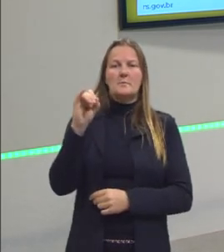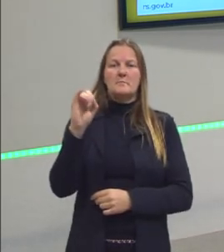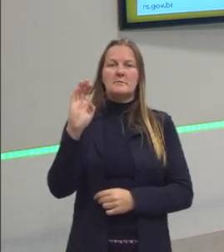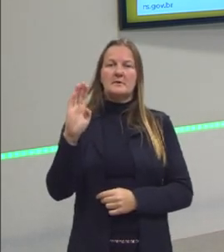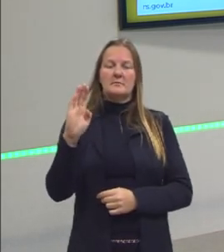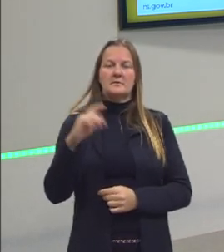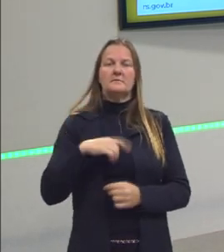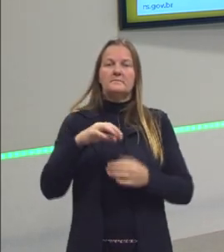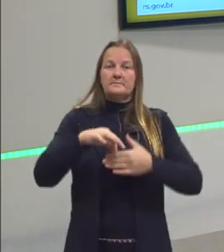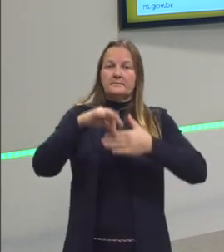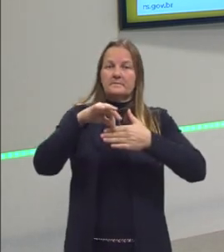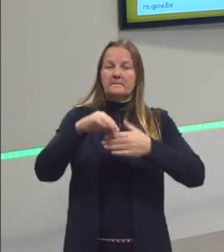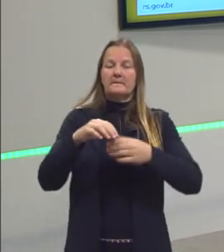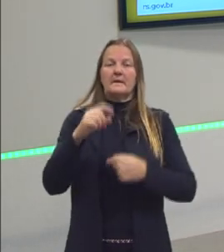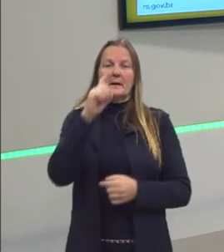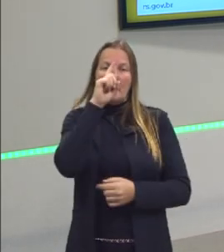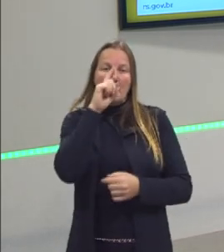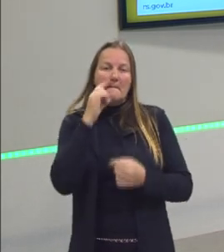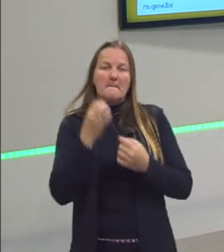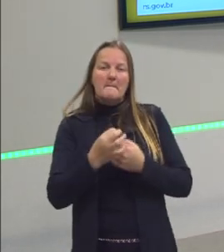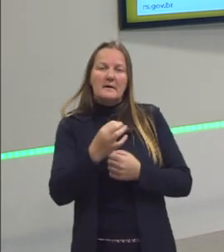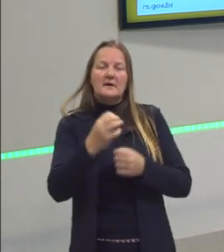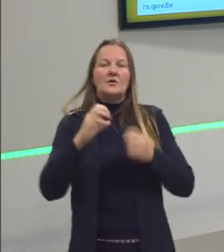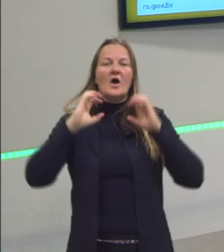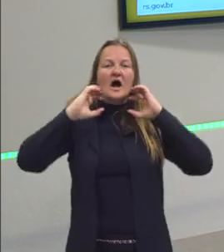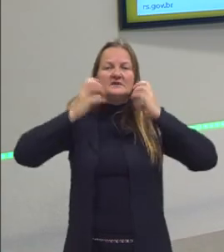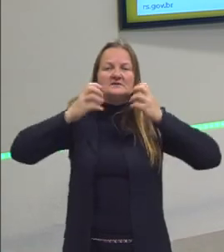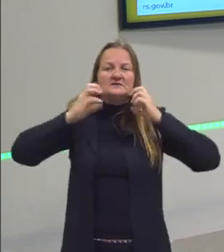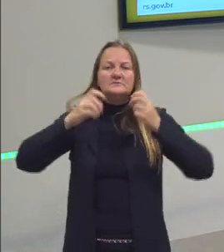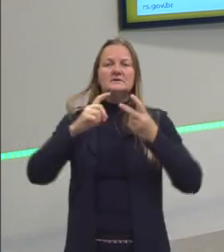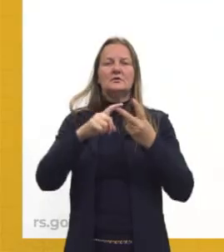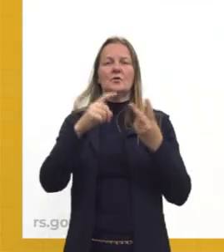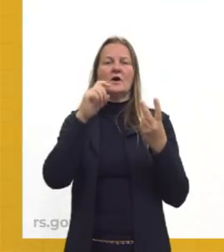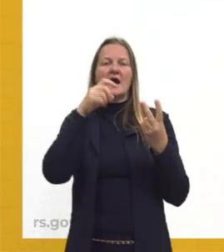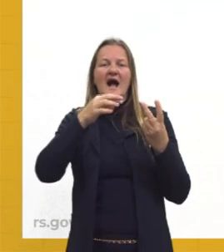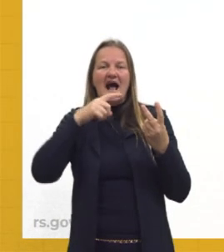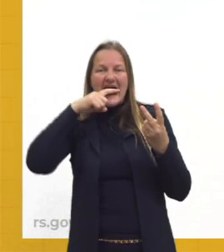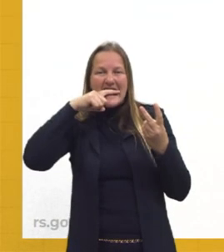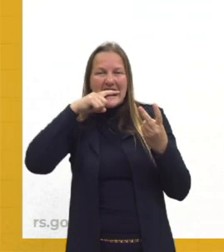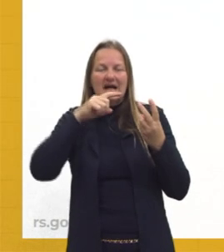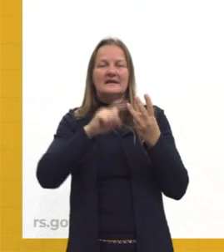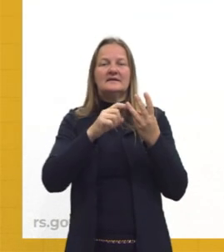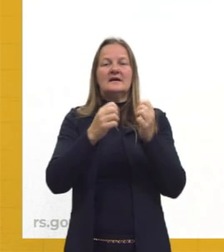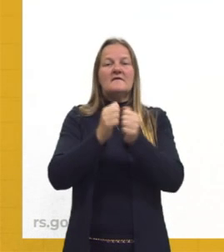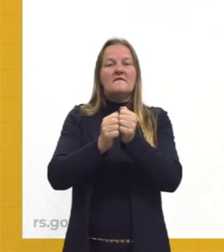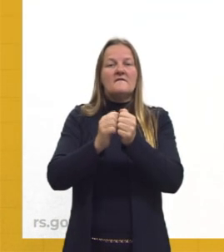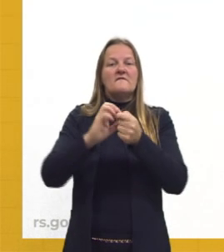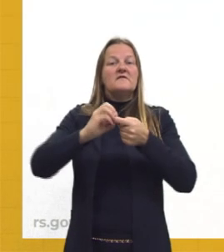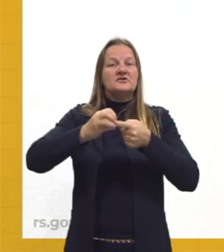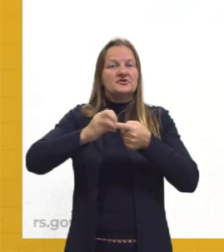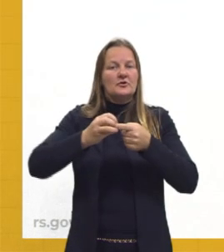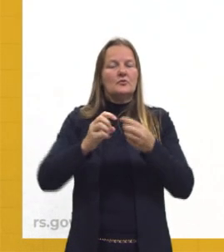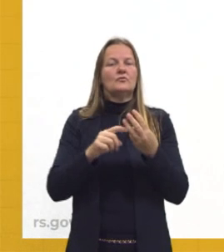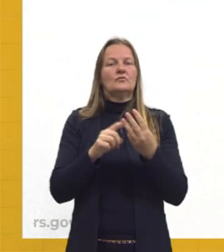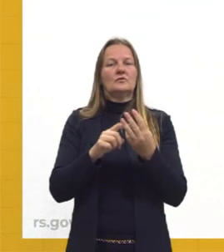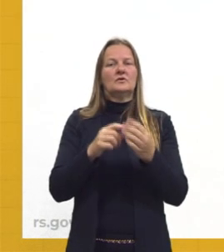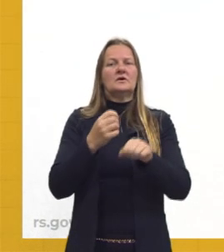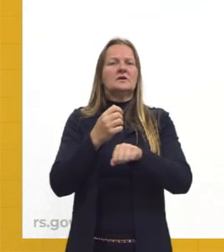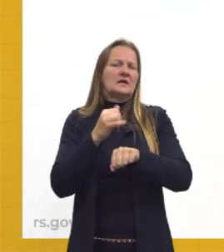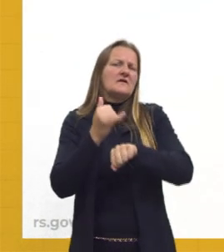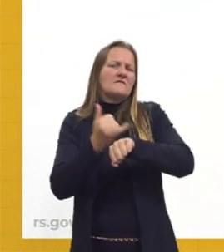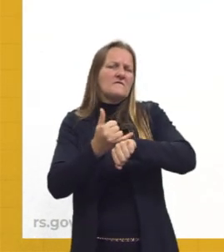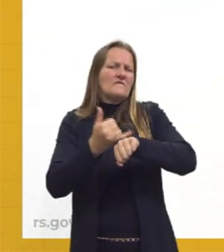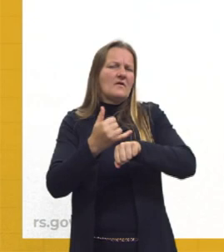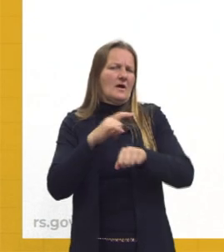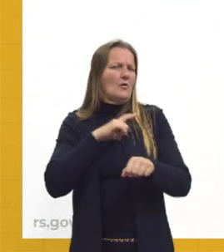destacamos justamente a soja, o milho, a cana e o feijão. Outras coisas também a gente pode destacar, como o minério de ferro, entre outras coisas.